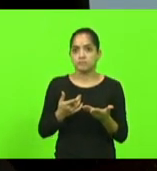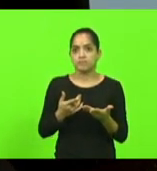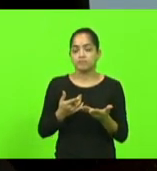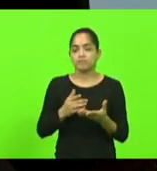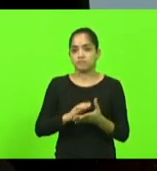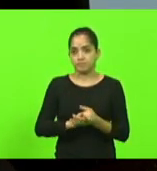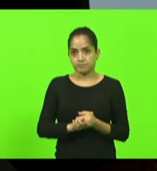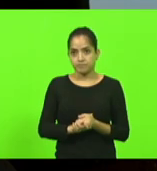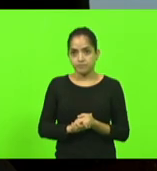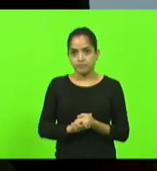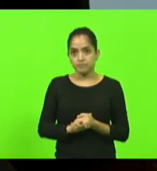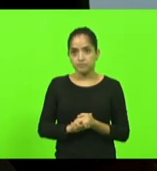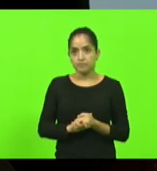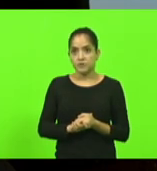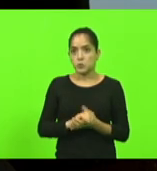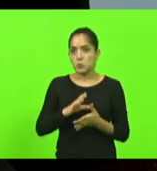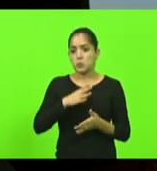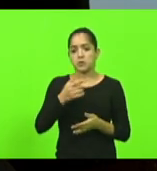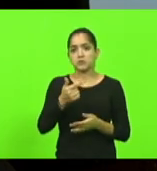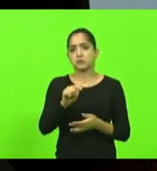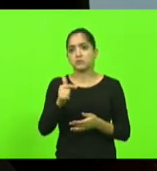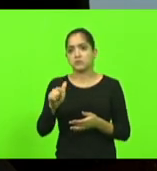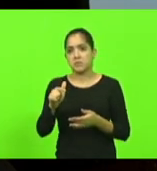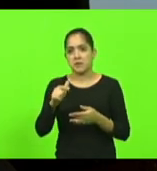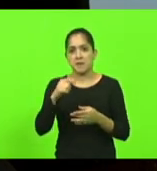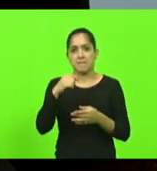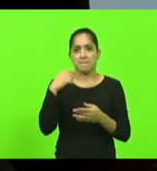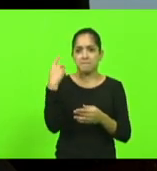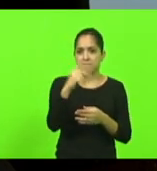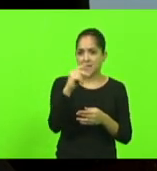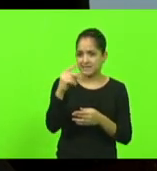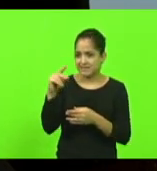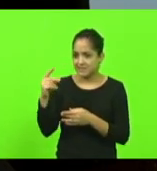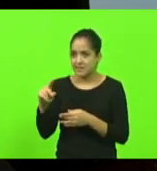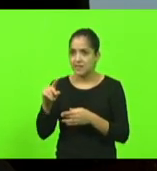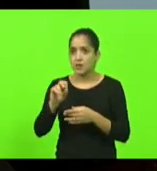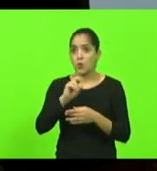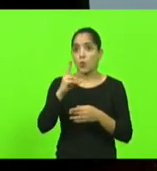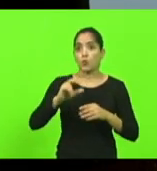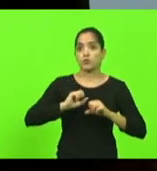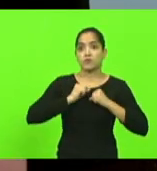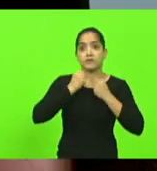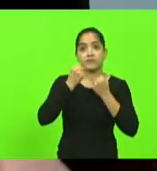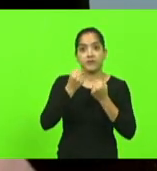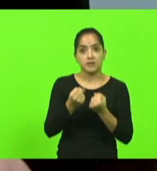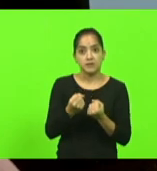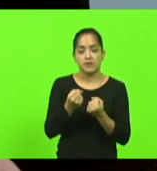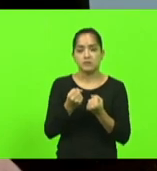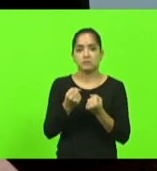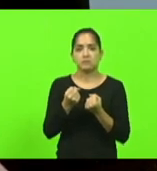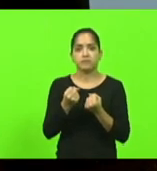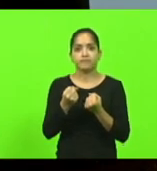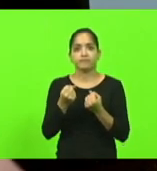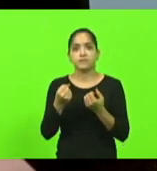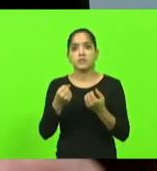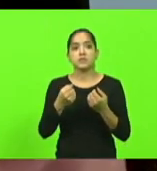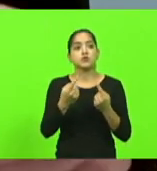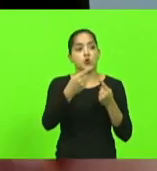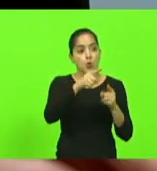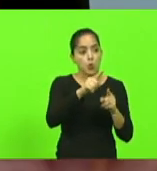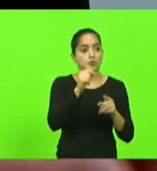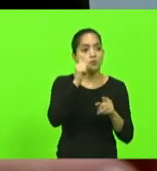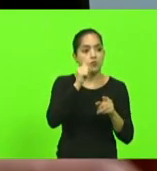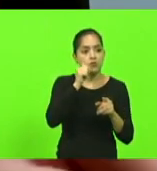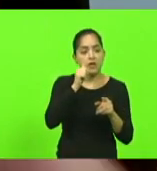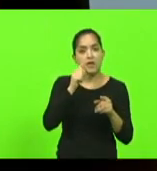não só bater mas defender os agressores seja contra as mulheres ou contra